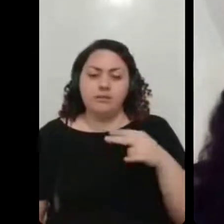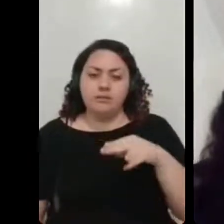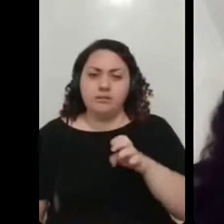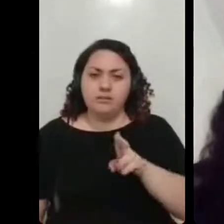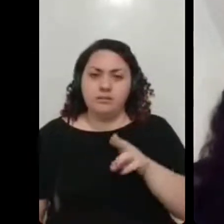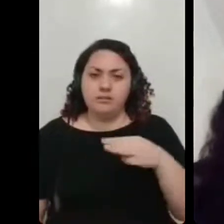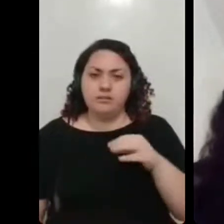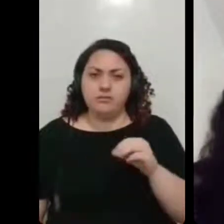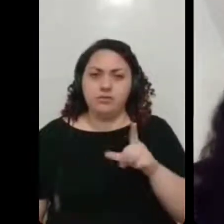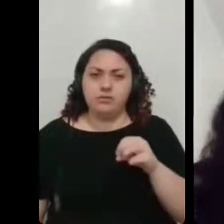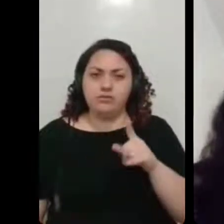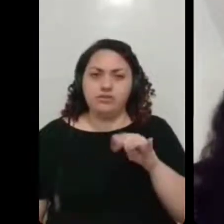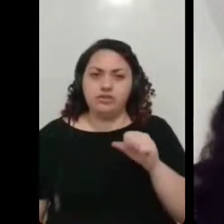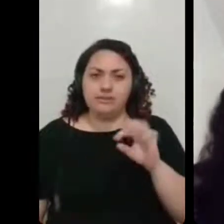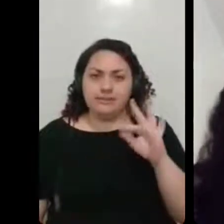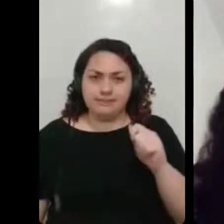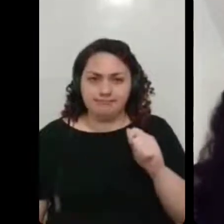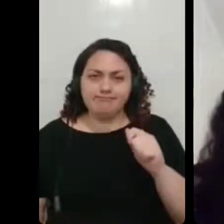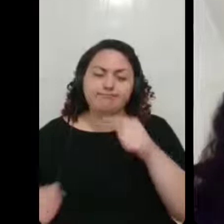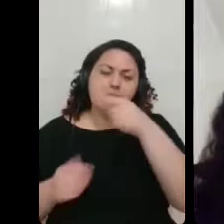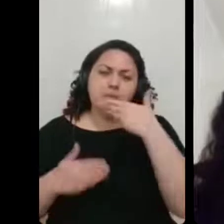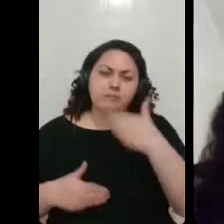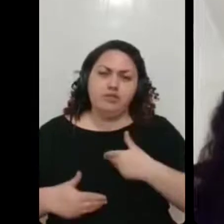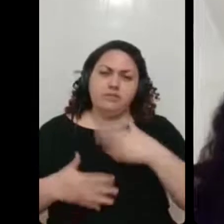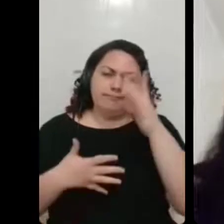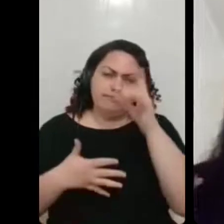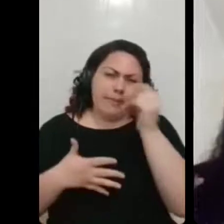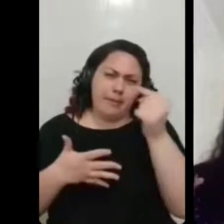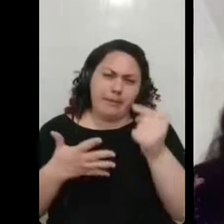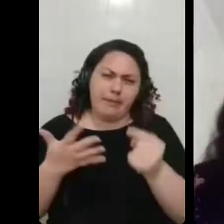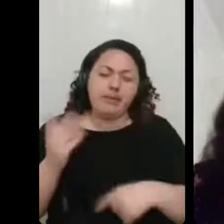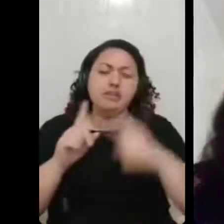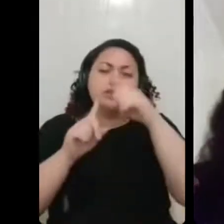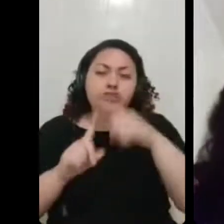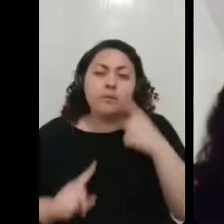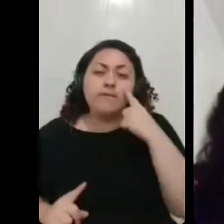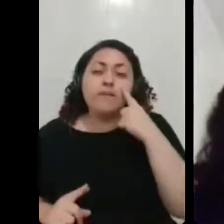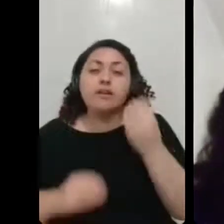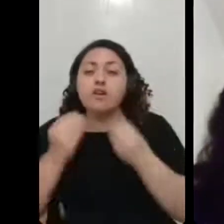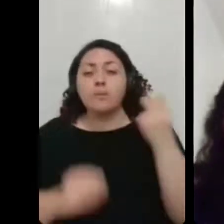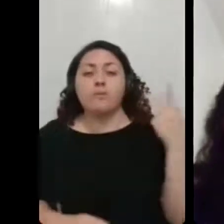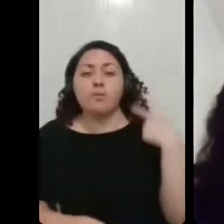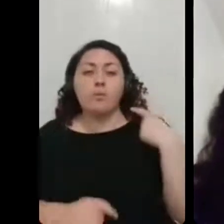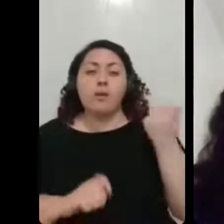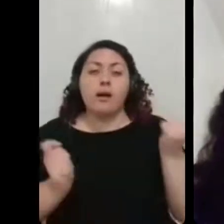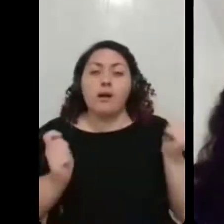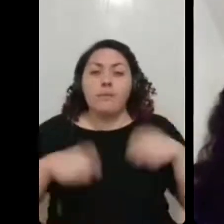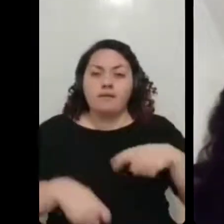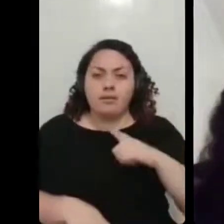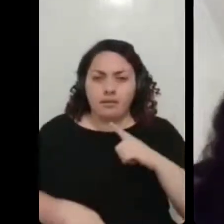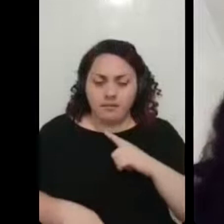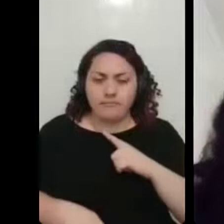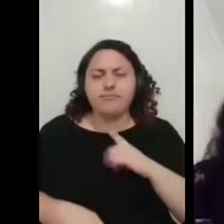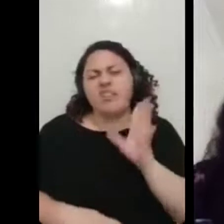de exames pra verificar como é que tava a minha capacidade pulmonar. Então, espirometria, entre outros. E aí, demorou um tempo pra eu